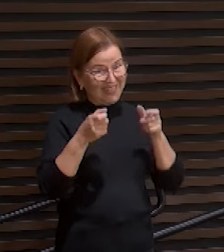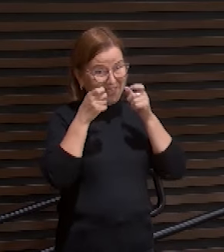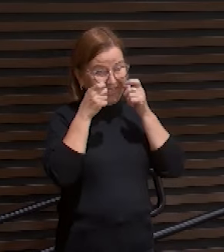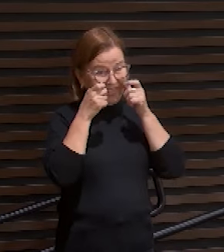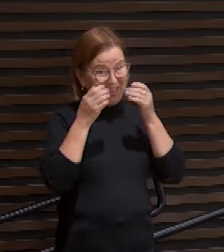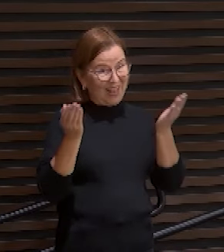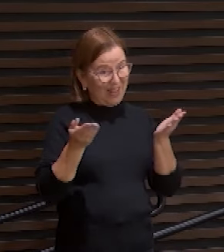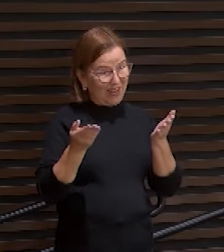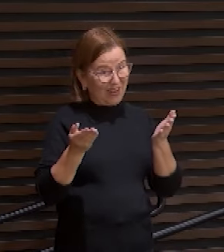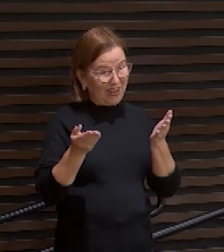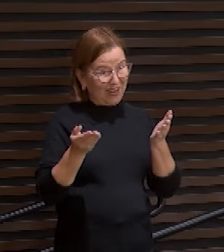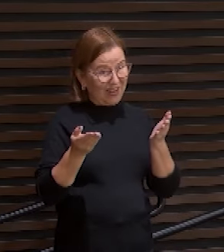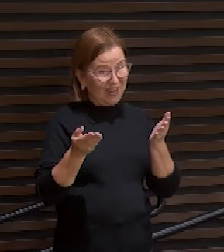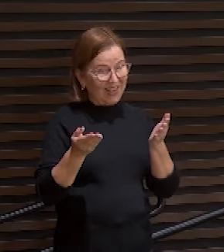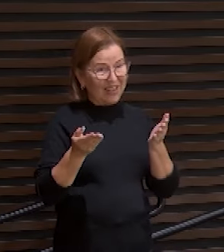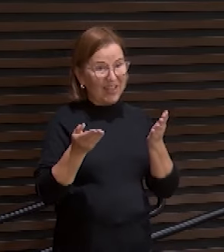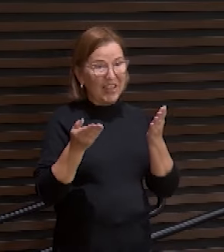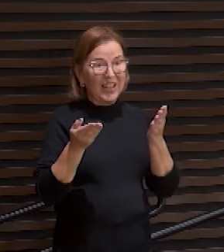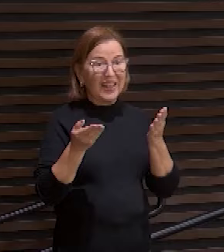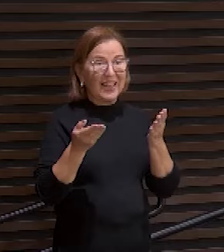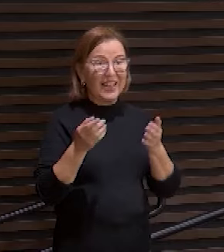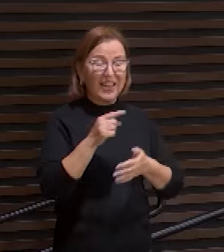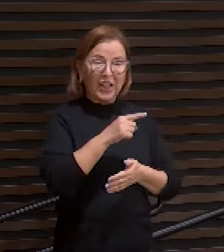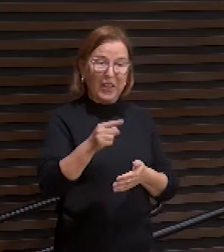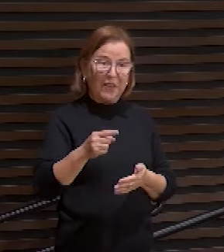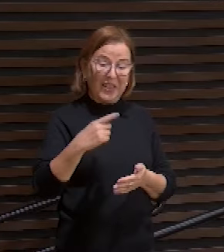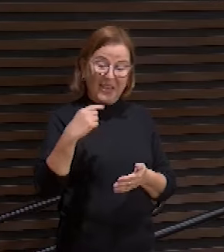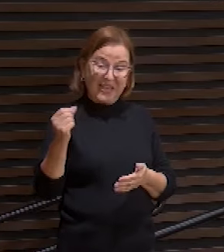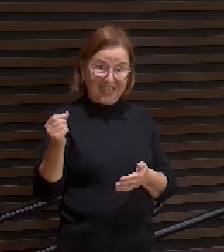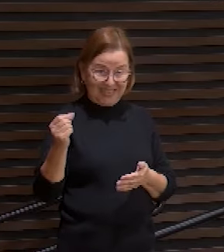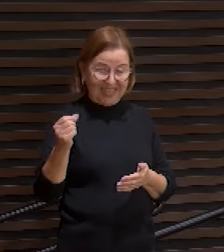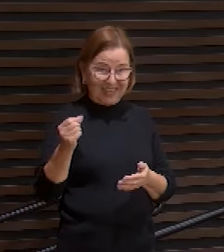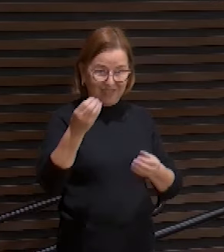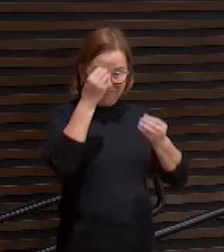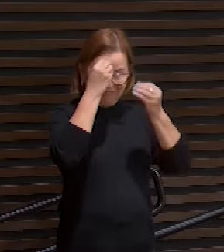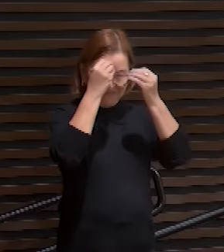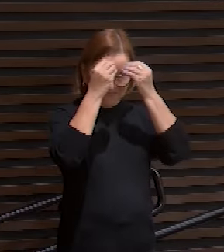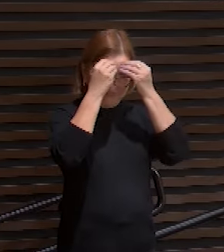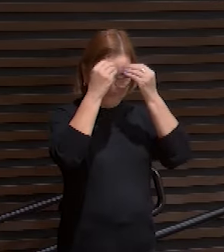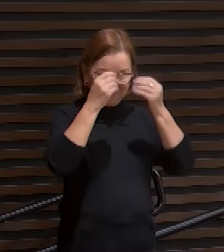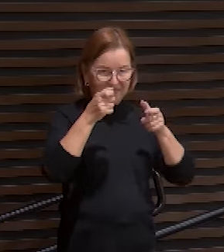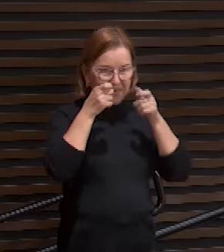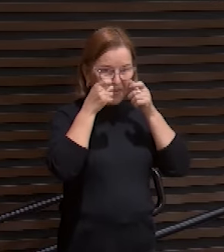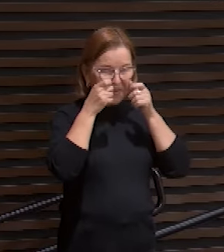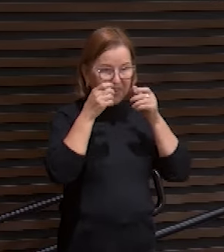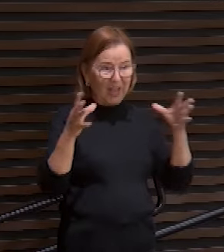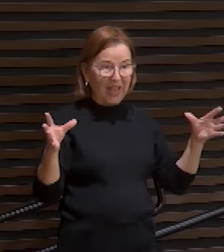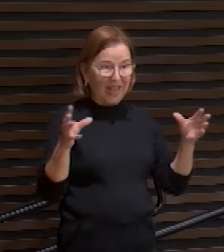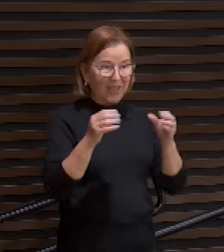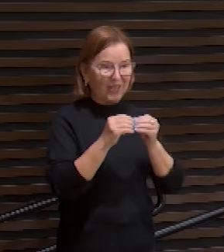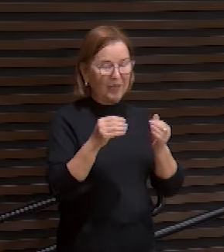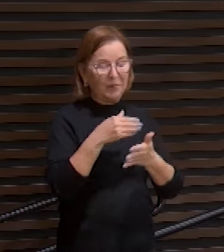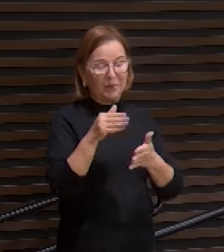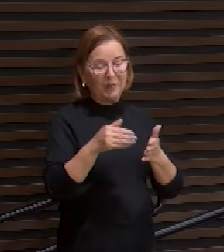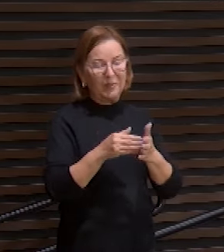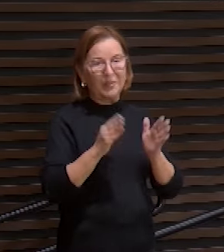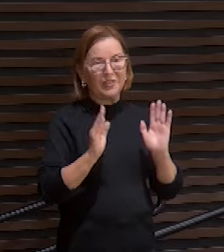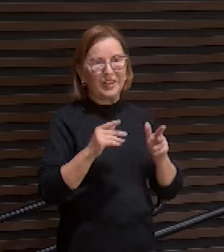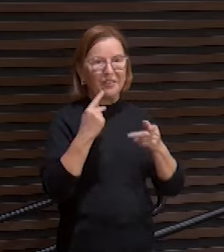e você sair com isso daqui preste atenção o resumo de tudo que falamos aqui